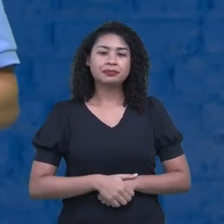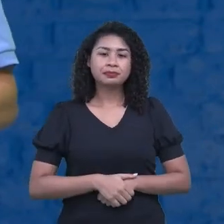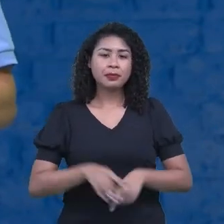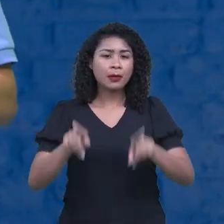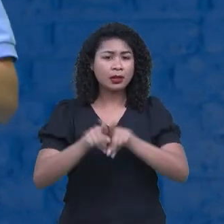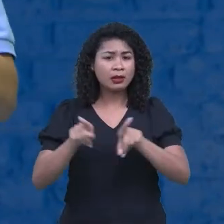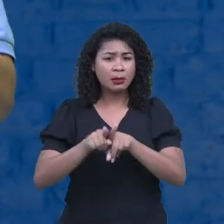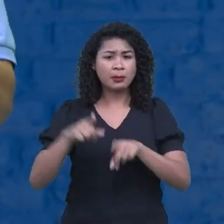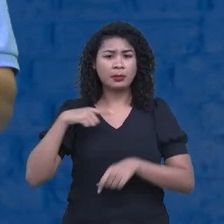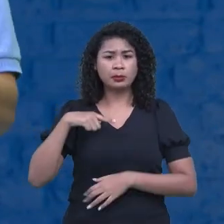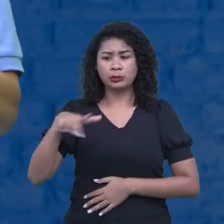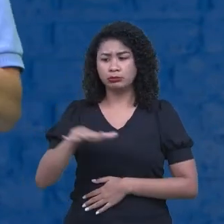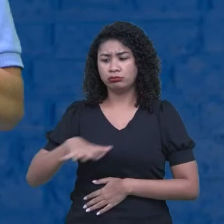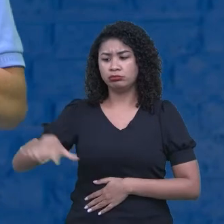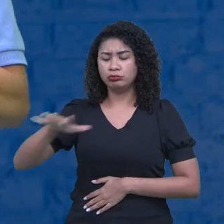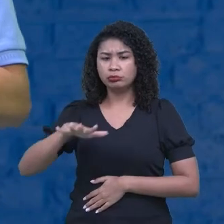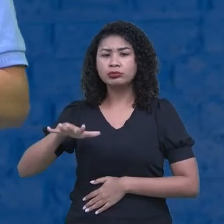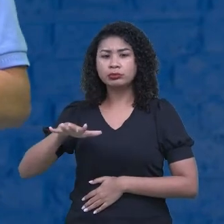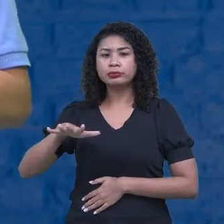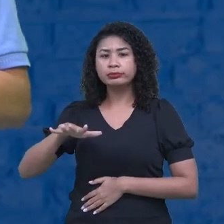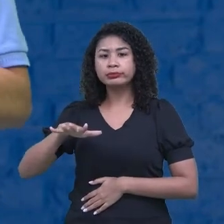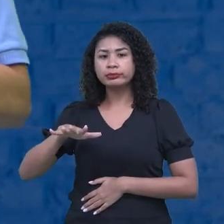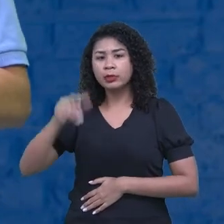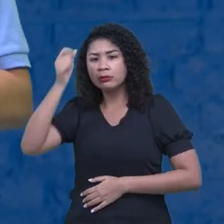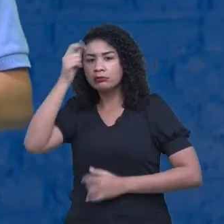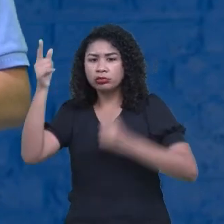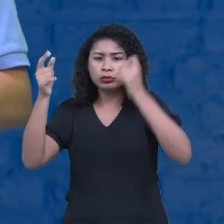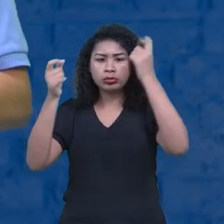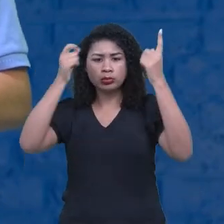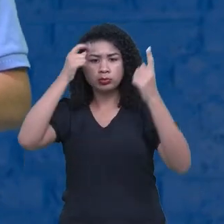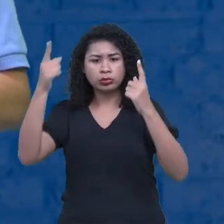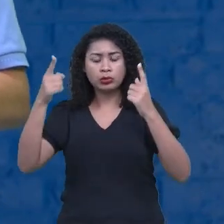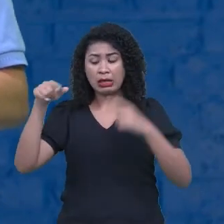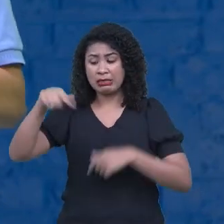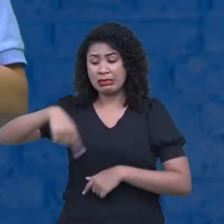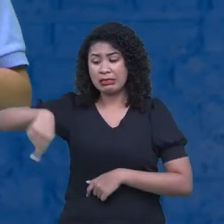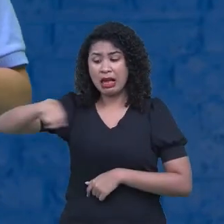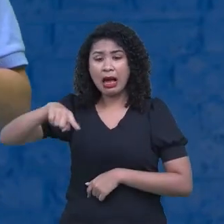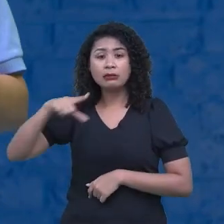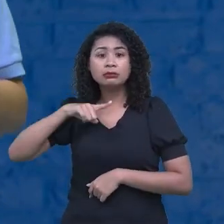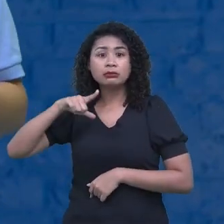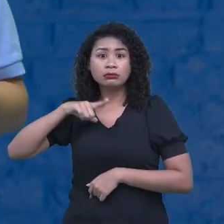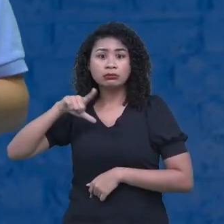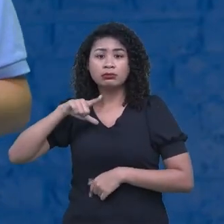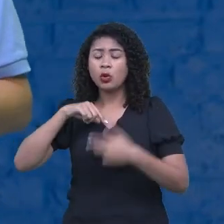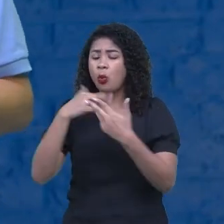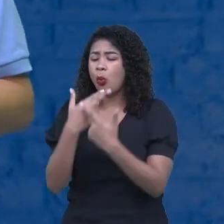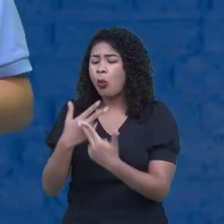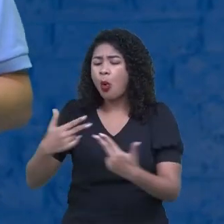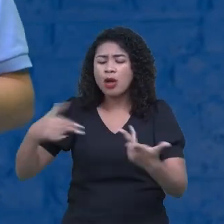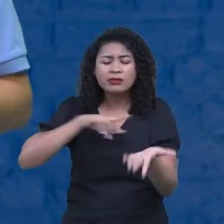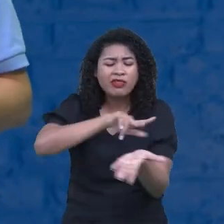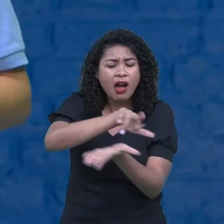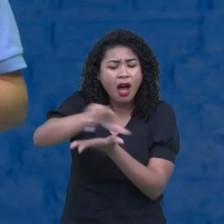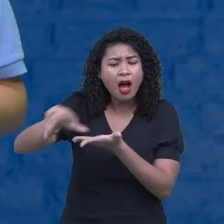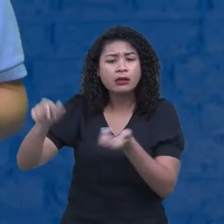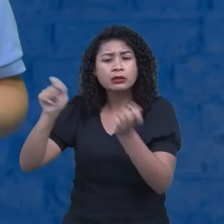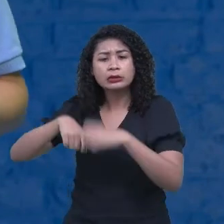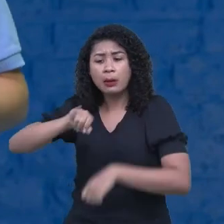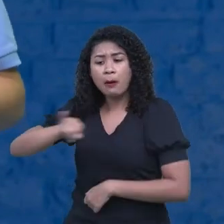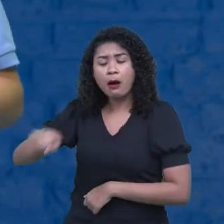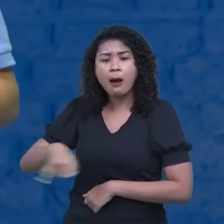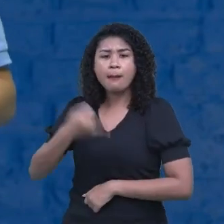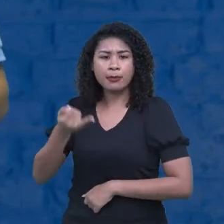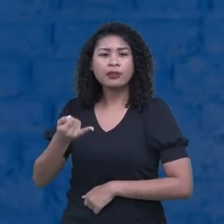em os projetos, em coisas que nós podemos aproveitar para a nossa formação. Isso é ser um jovem protagonista. Isso é